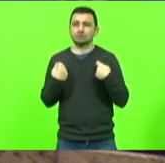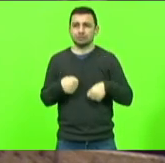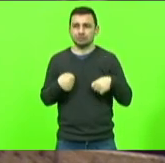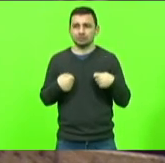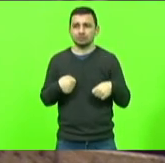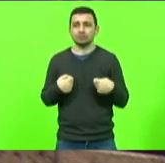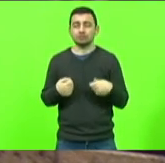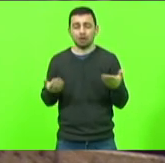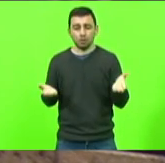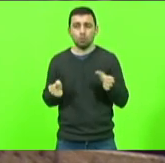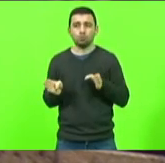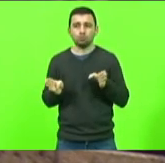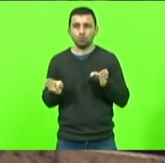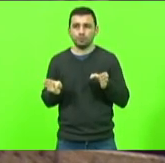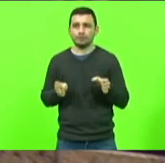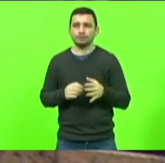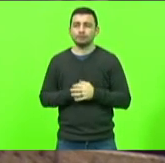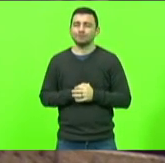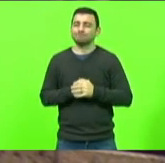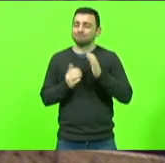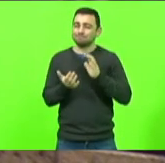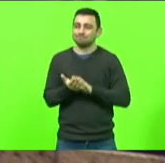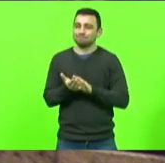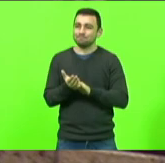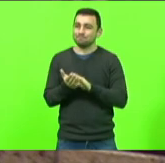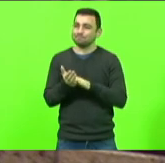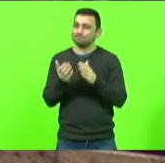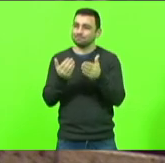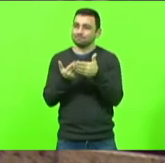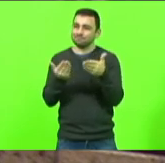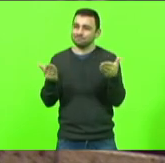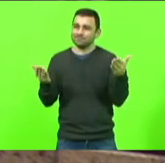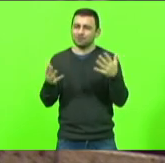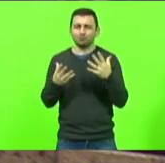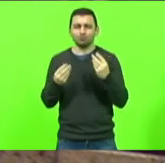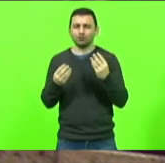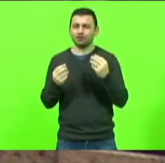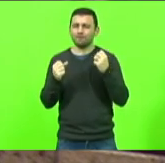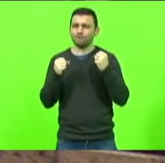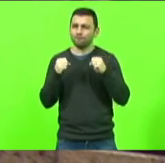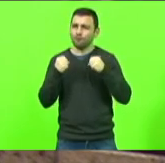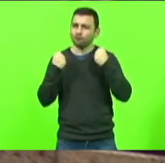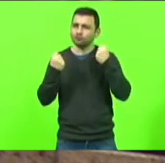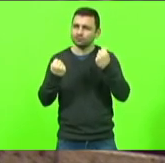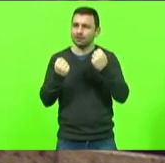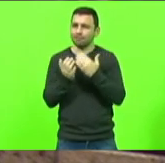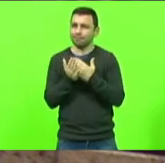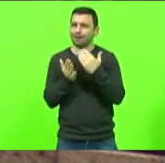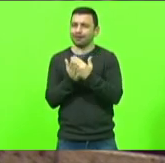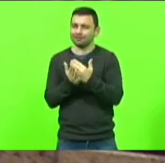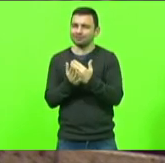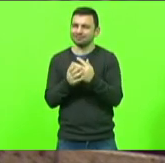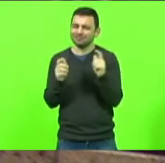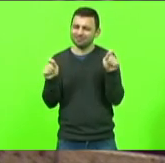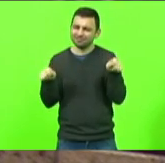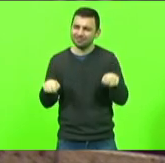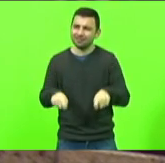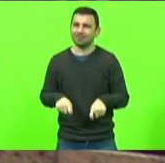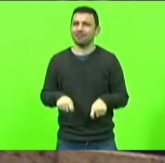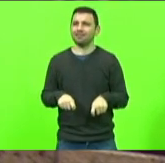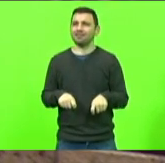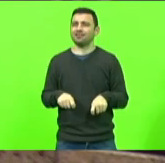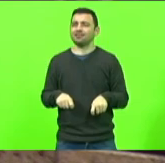nesse momento então parabéns a vocês que vocês tenham muita força que vocês consigam se fortalecer para poder